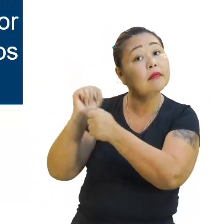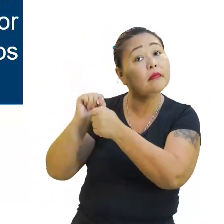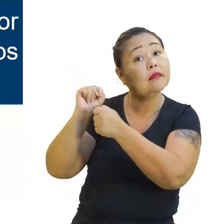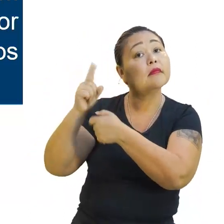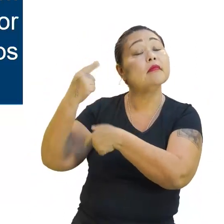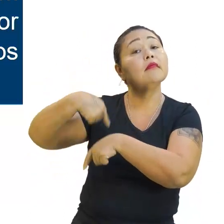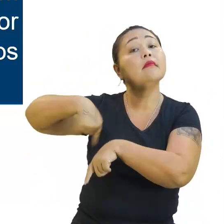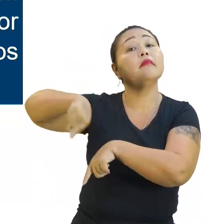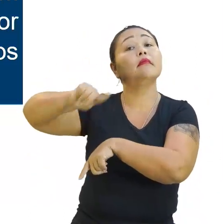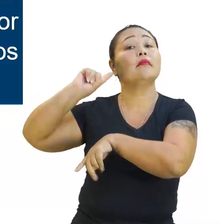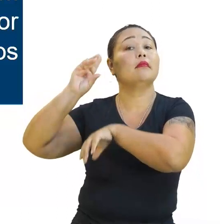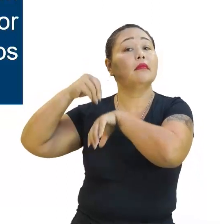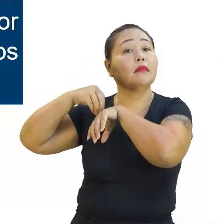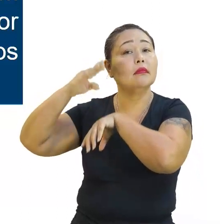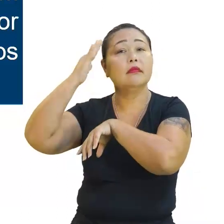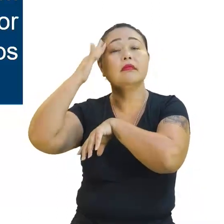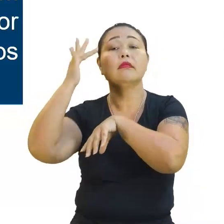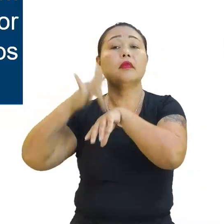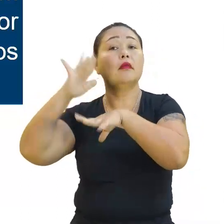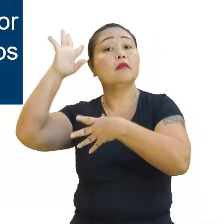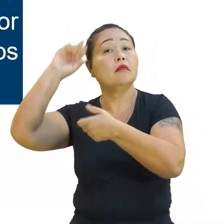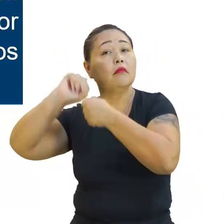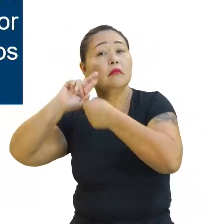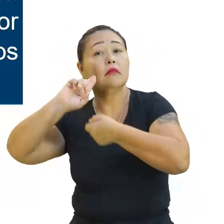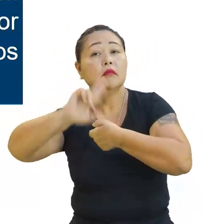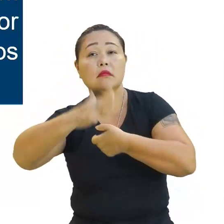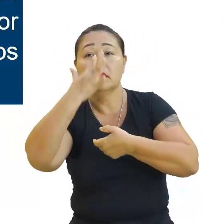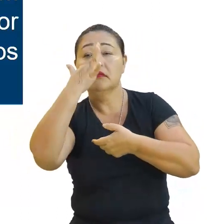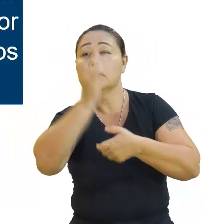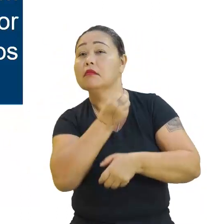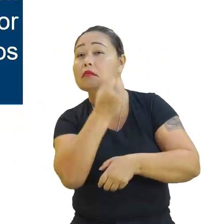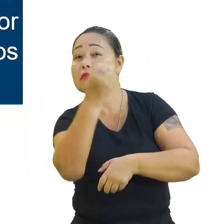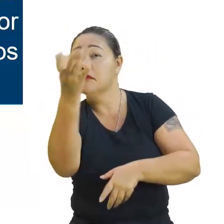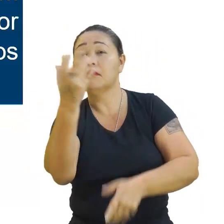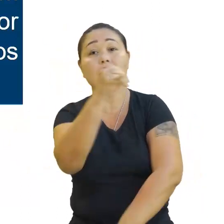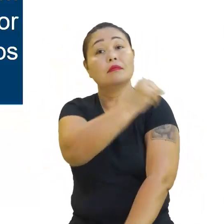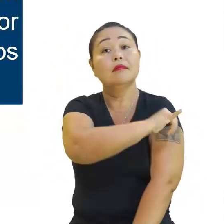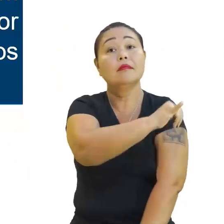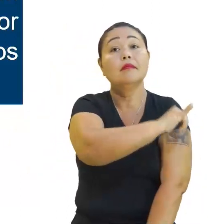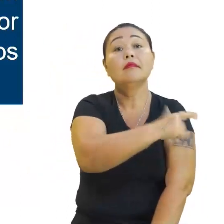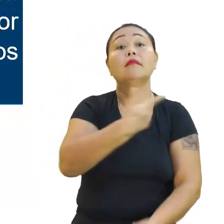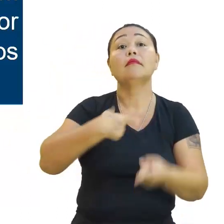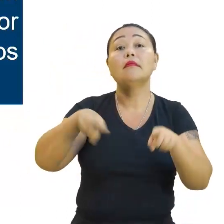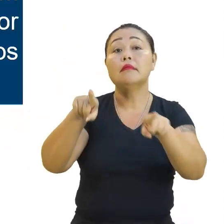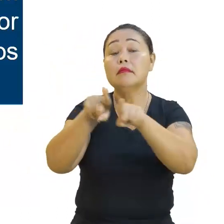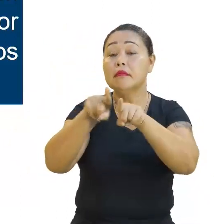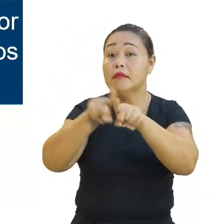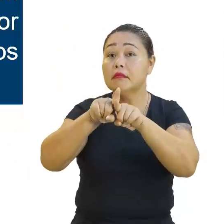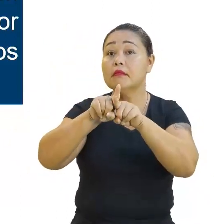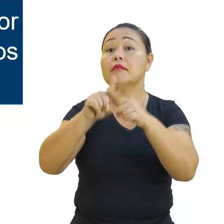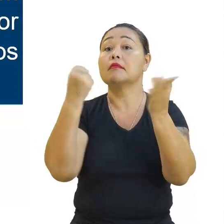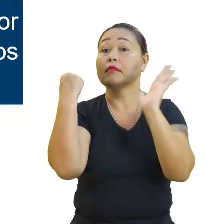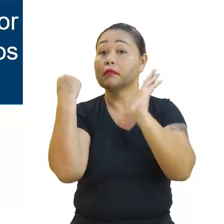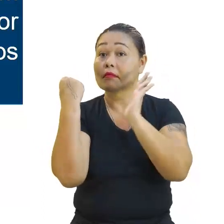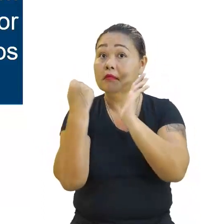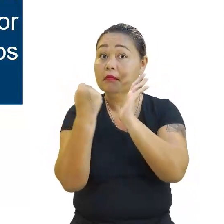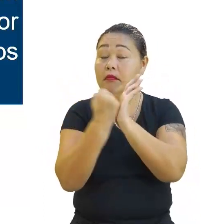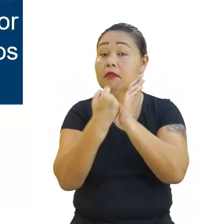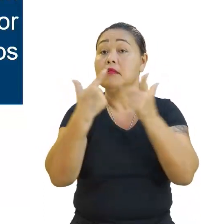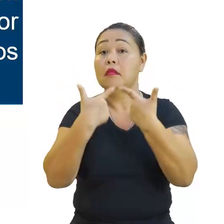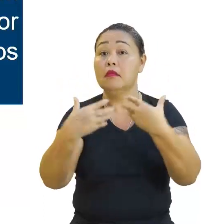Continuamos trabalhando a ideia intuitiva, né? A viagem para o Rio de Janeiro e tudo mais. Continuamos fazendo linguagem matemática quando a gente